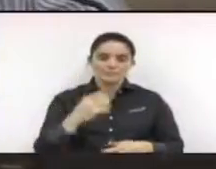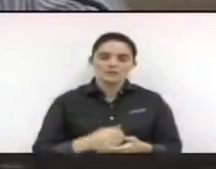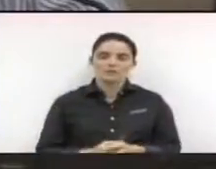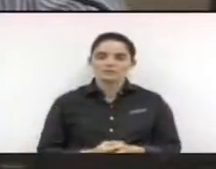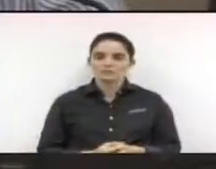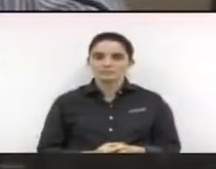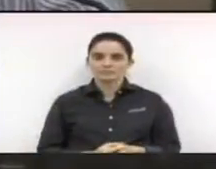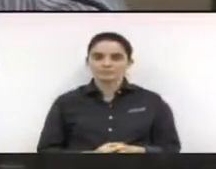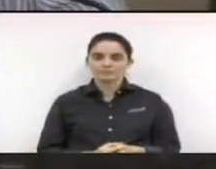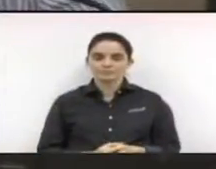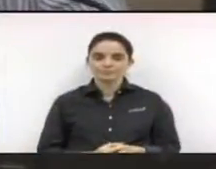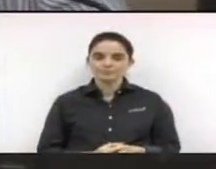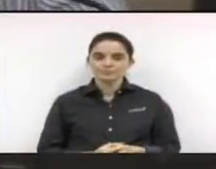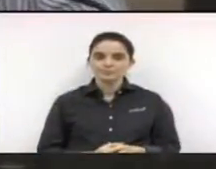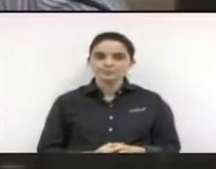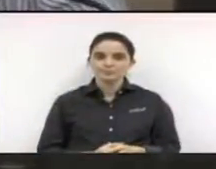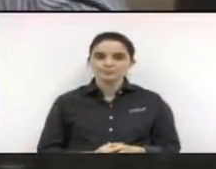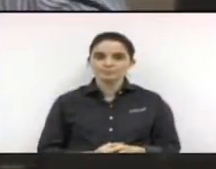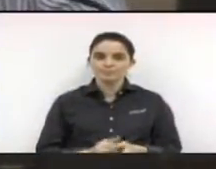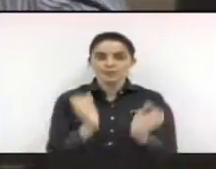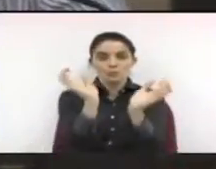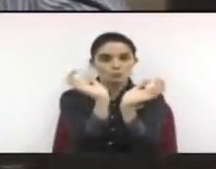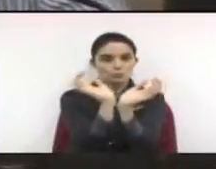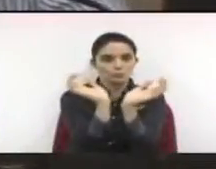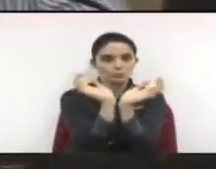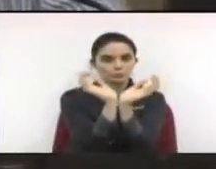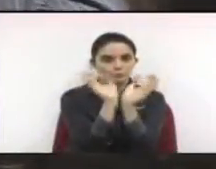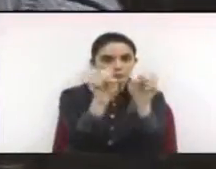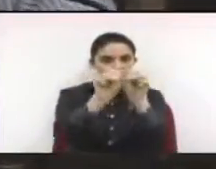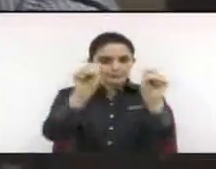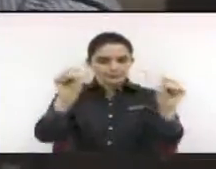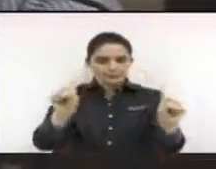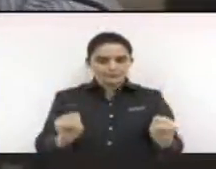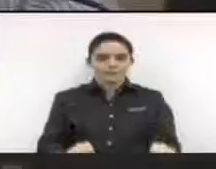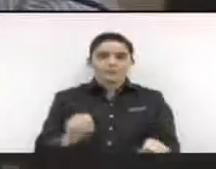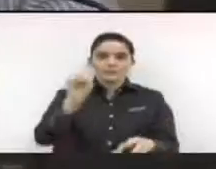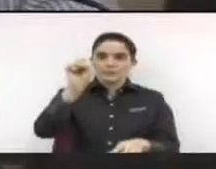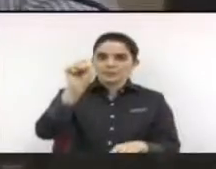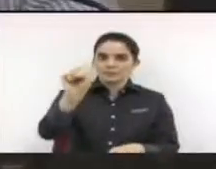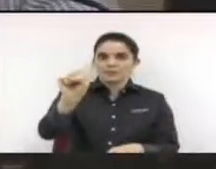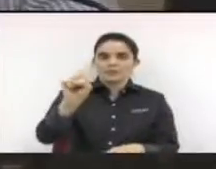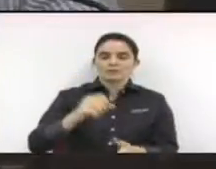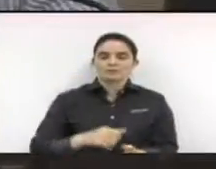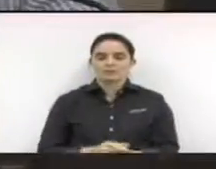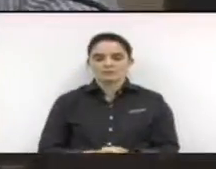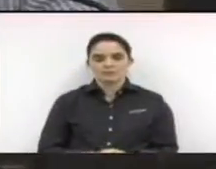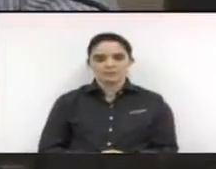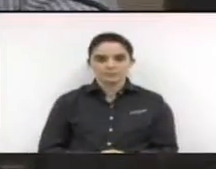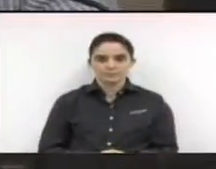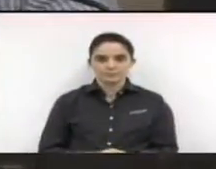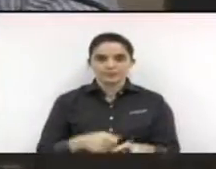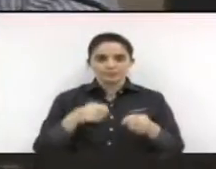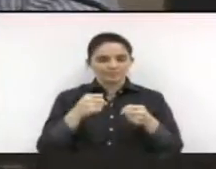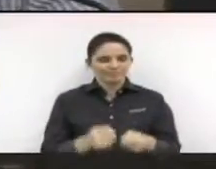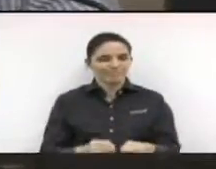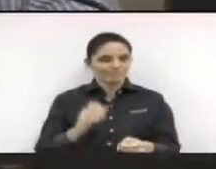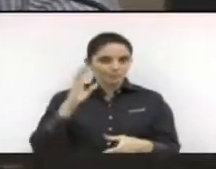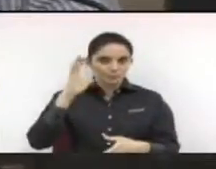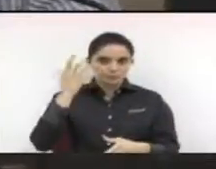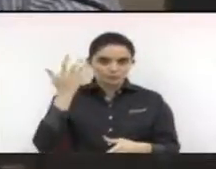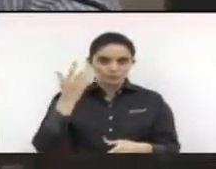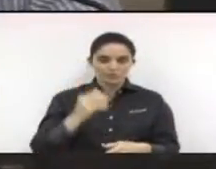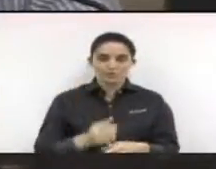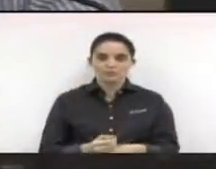S, que reúne Senai, SESI e Sebrae. Considerando que o possível corte já